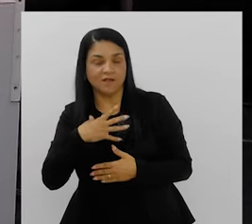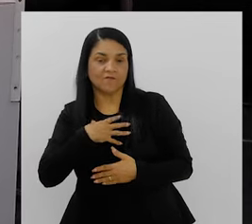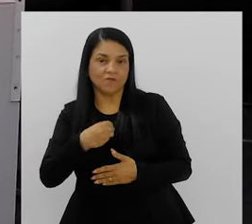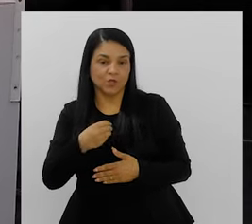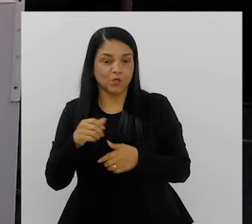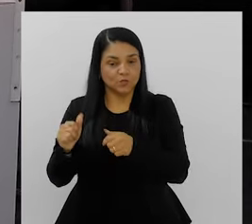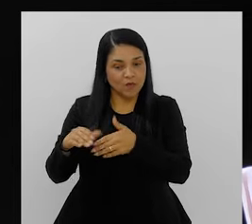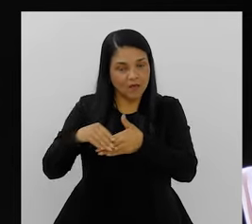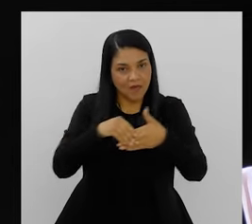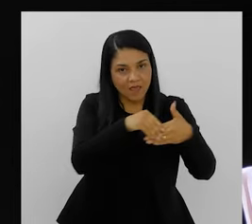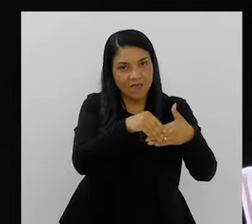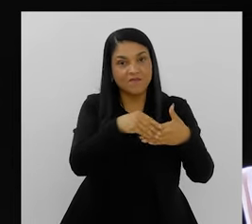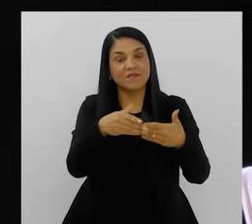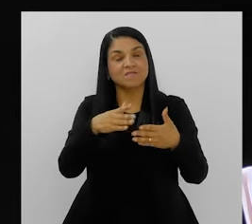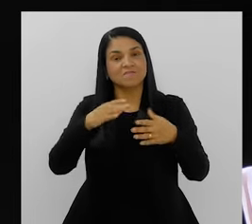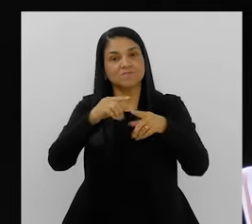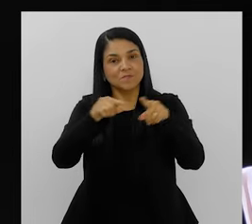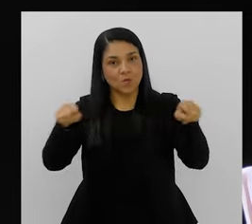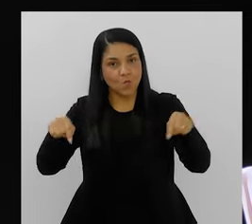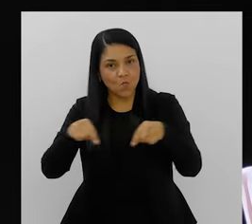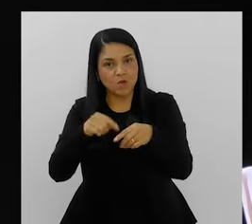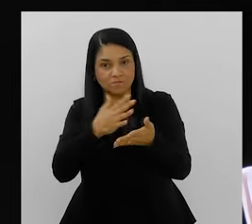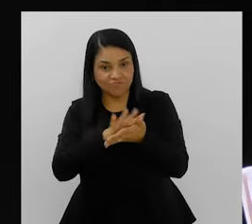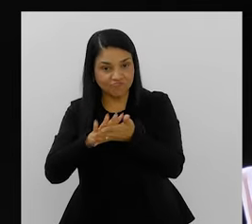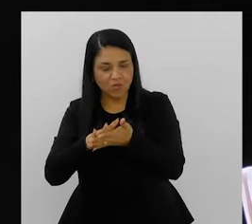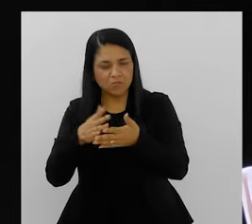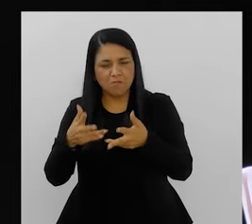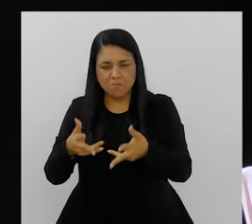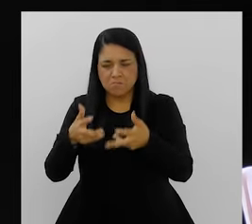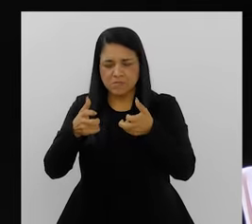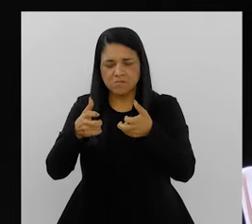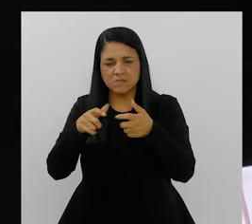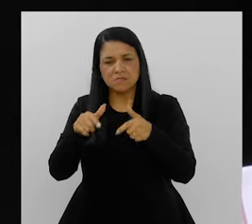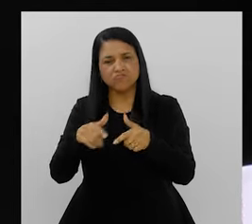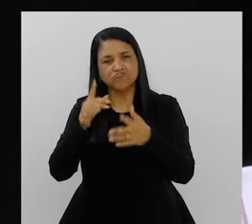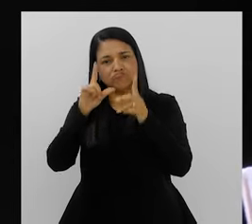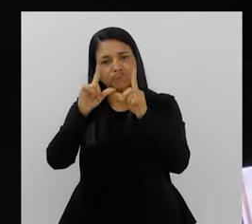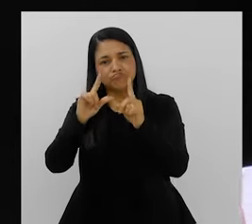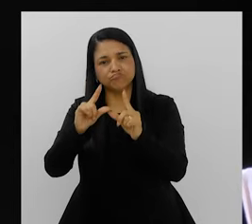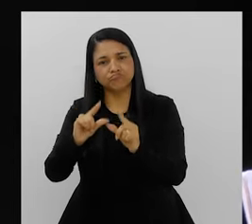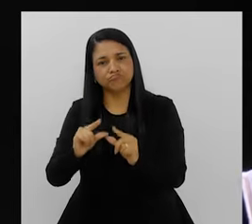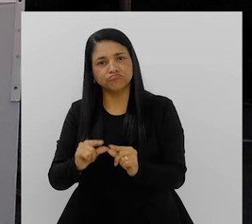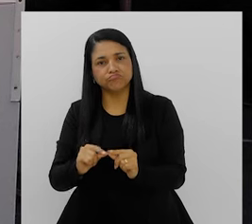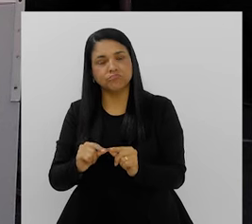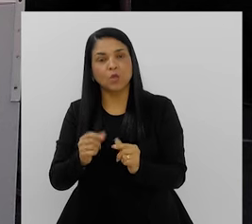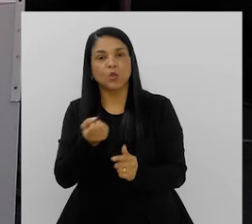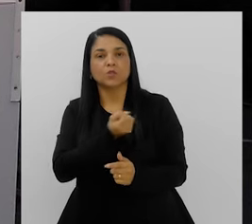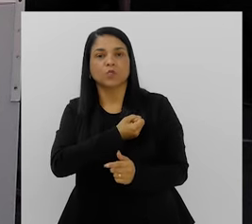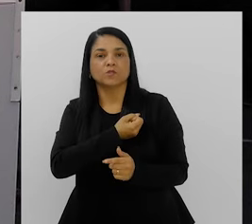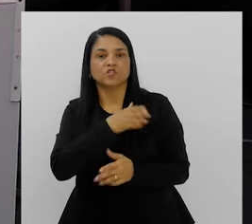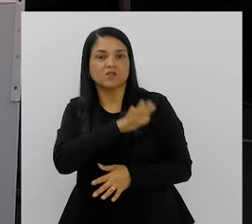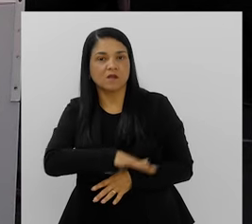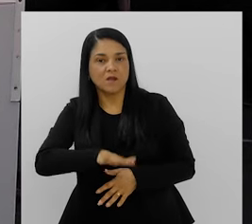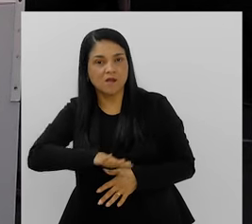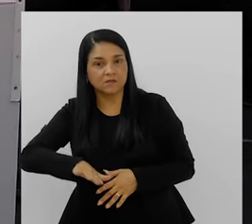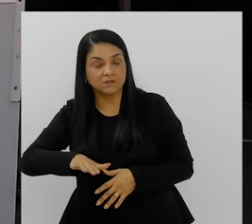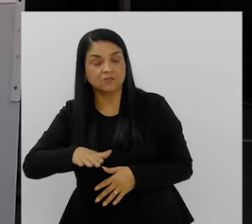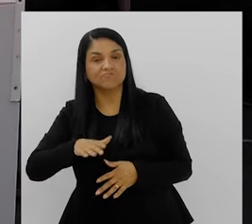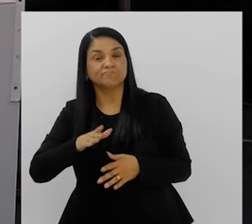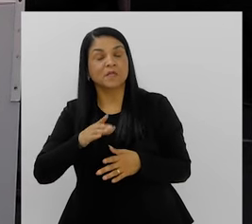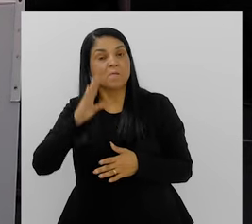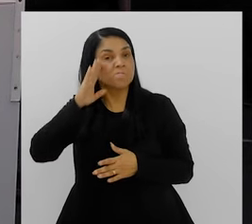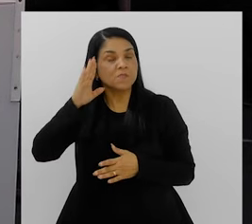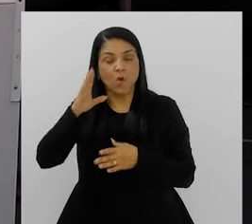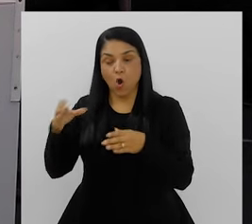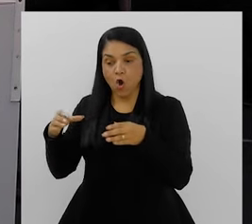aí, quando eu assumi, em 2019, notei que a gente havia perdido muitas crianças. Um esvaziamento, né? E aí, principalmente das